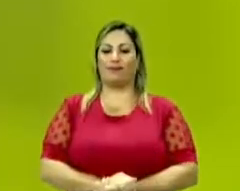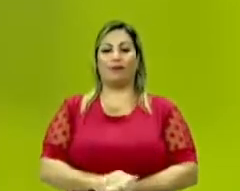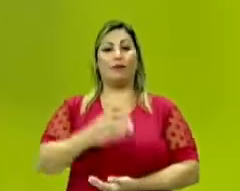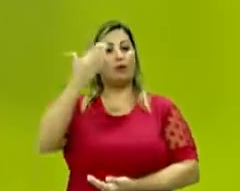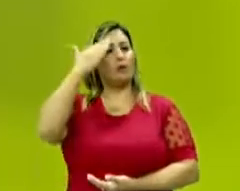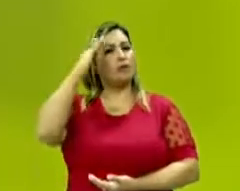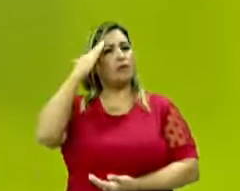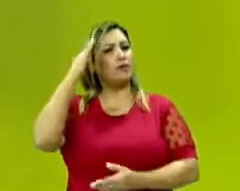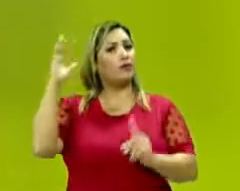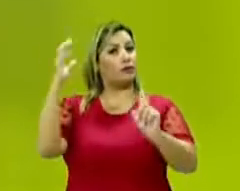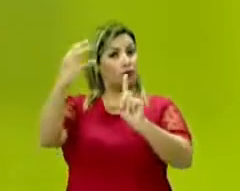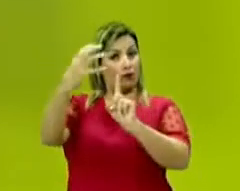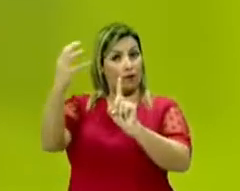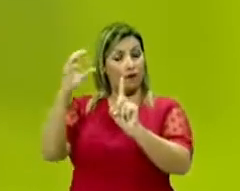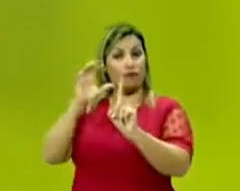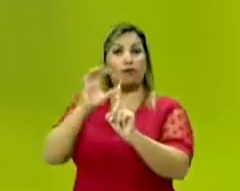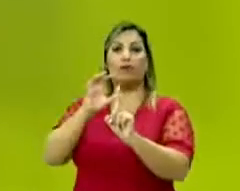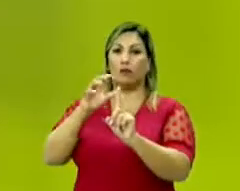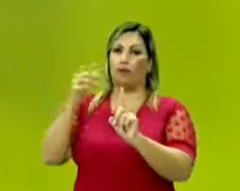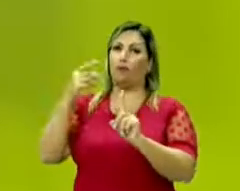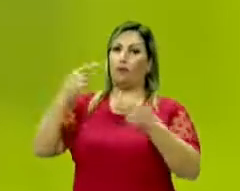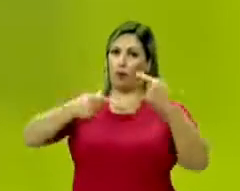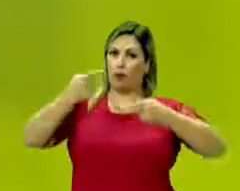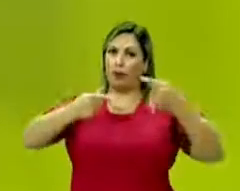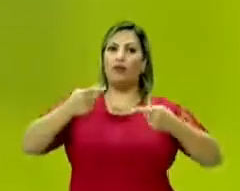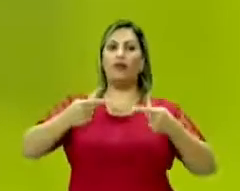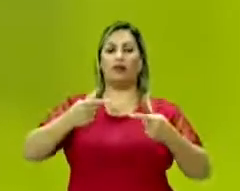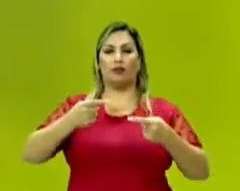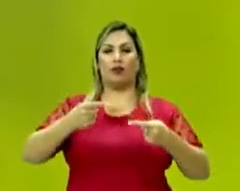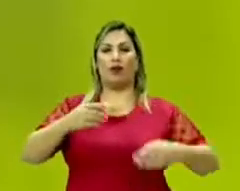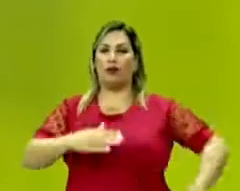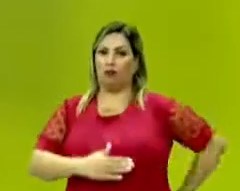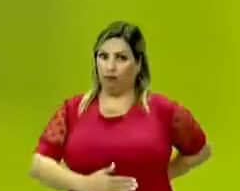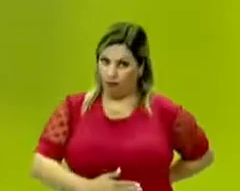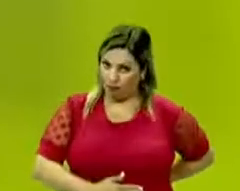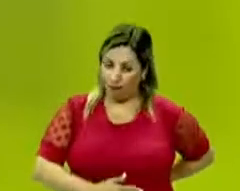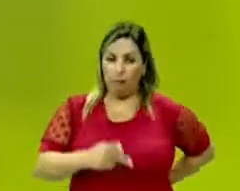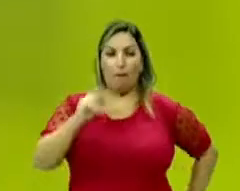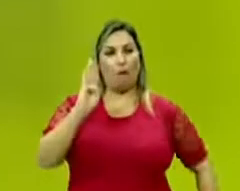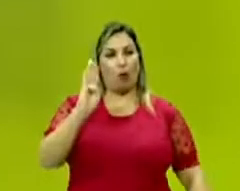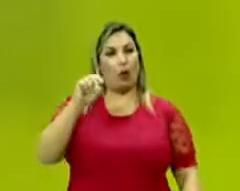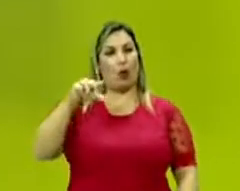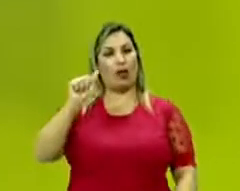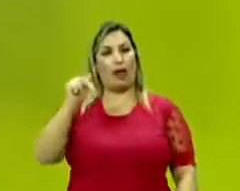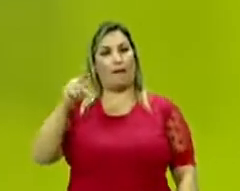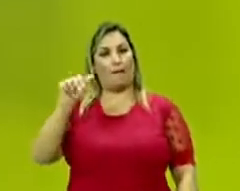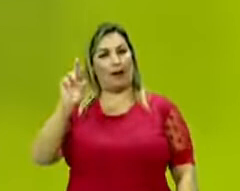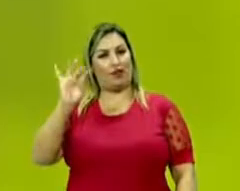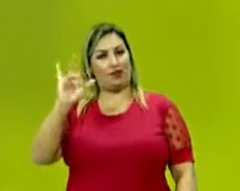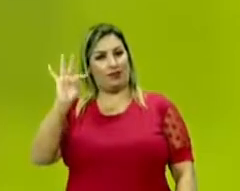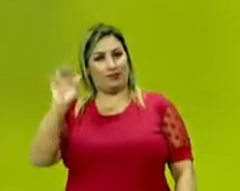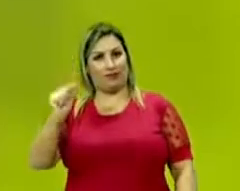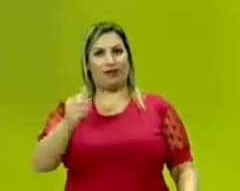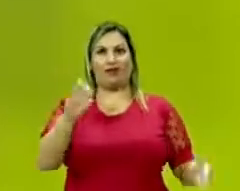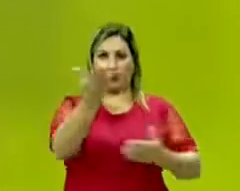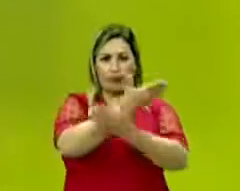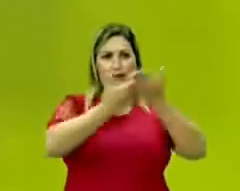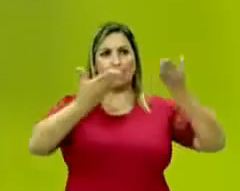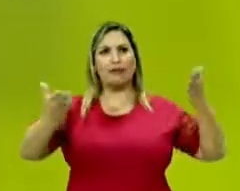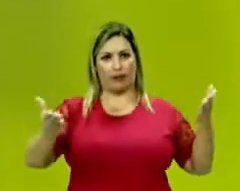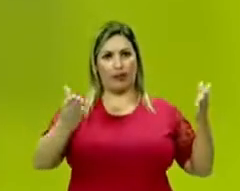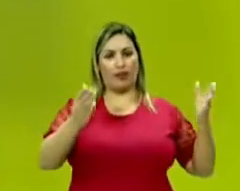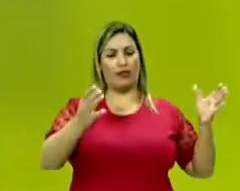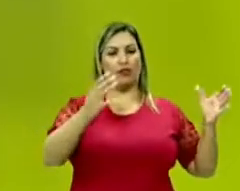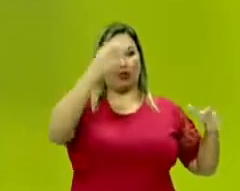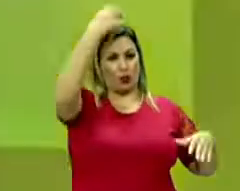compreender a influência política bonapartista sobre a transferência da família real e da corte portuguesa para o